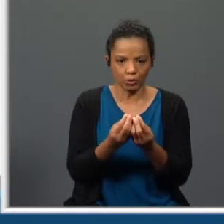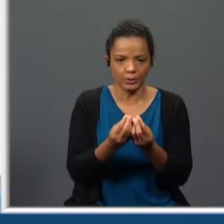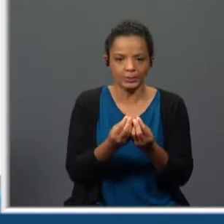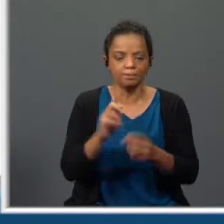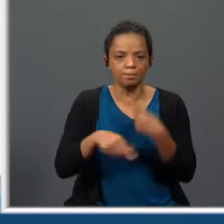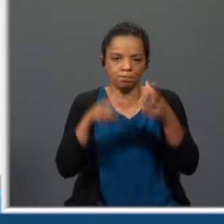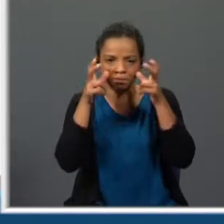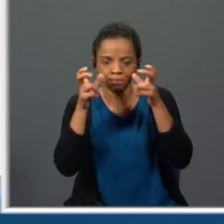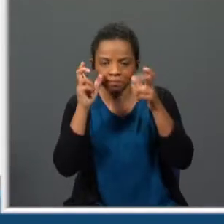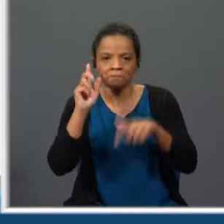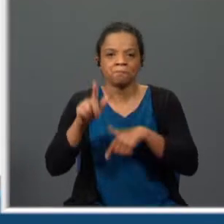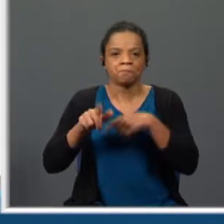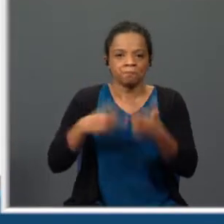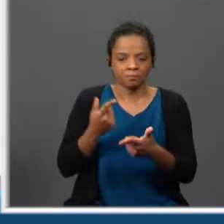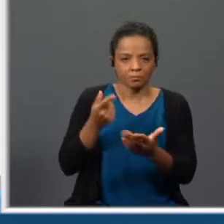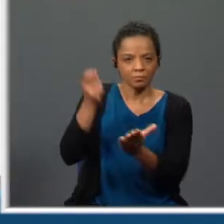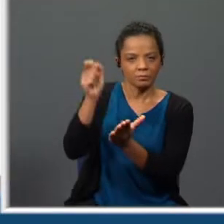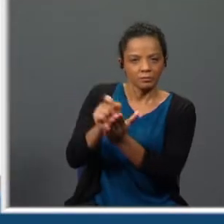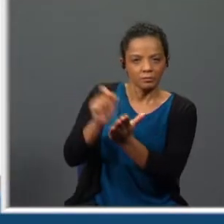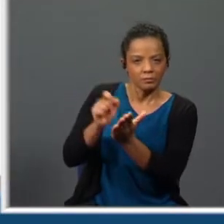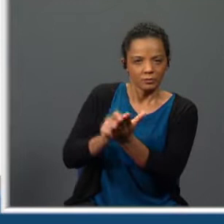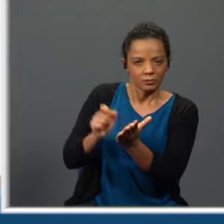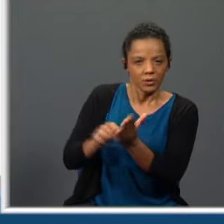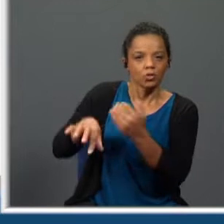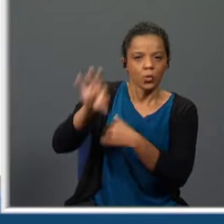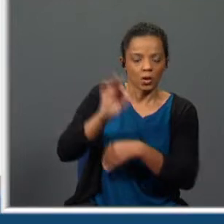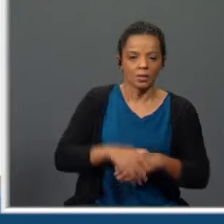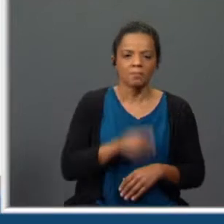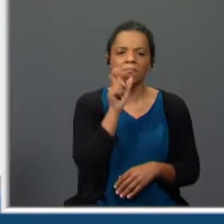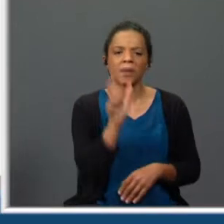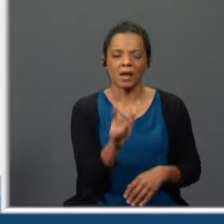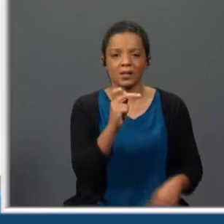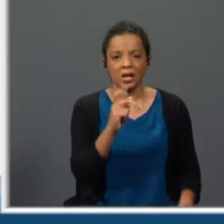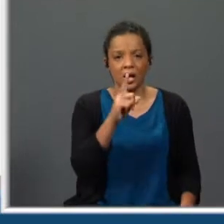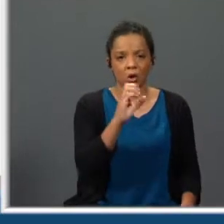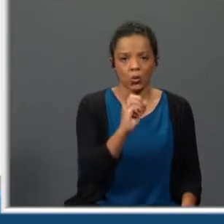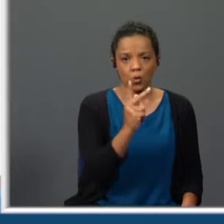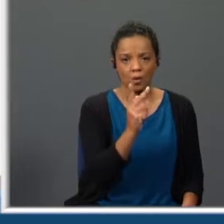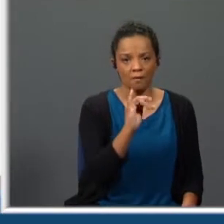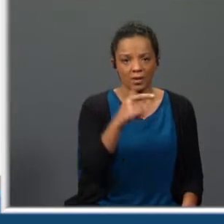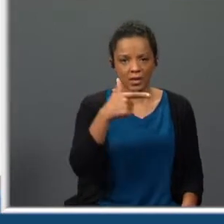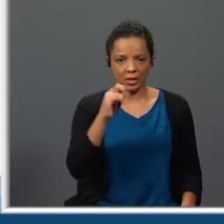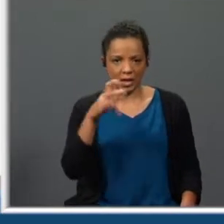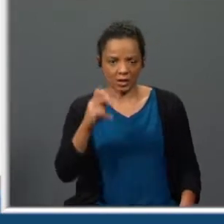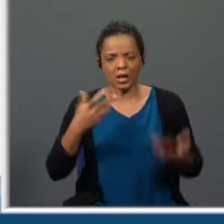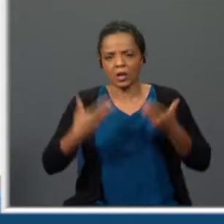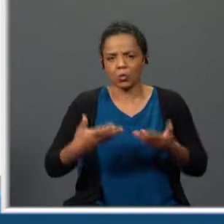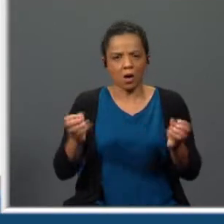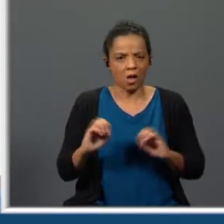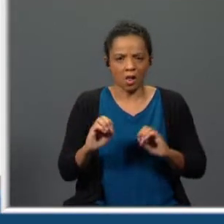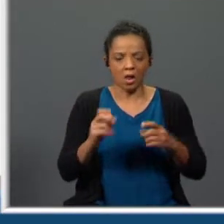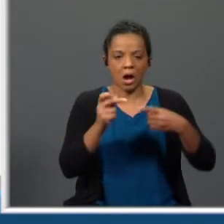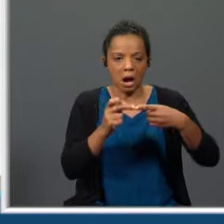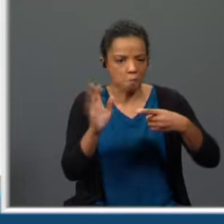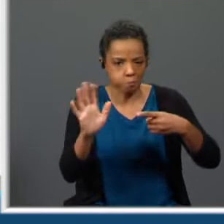ouves e registras as opções que selecionares. A palavra Alcoviteira já não é usada na atualidade, a